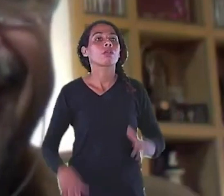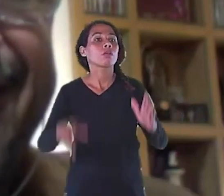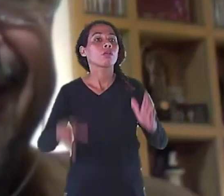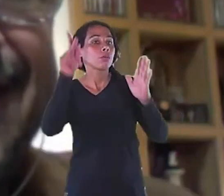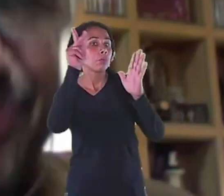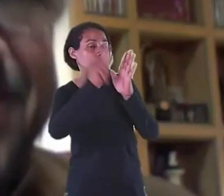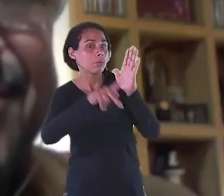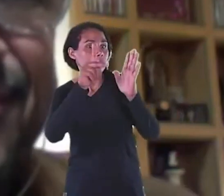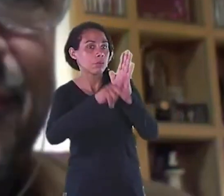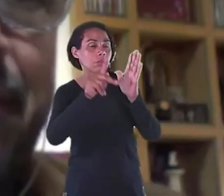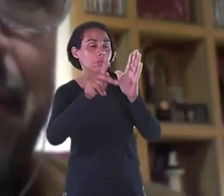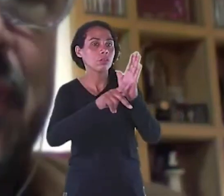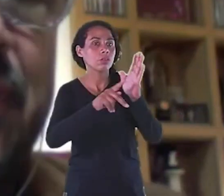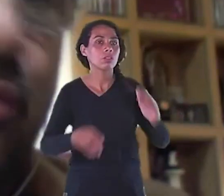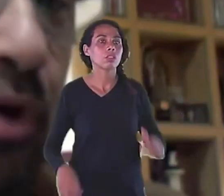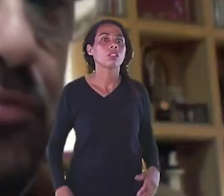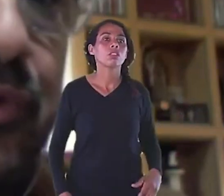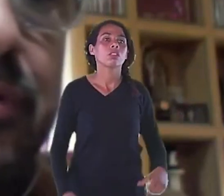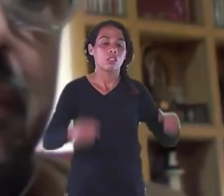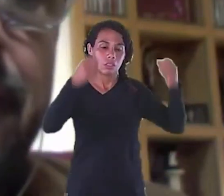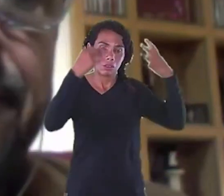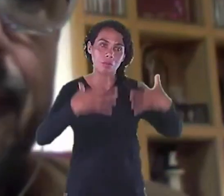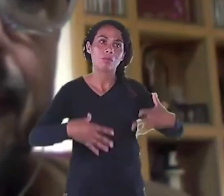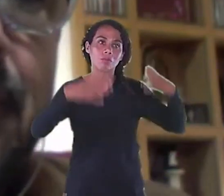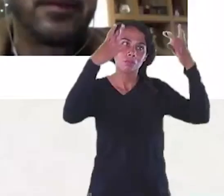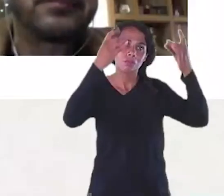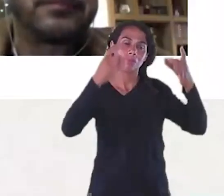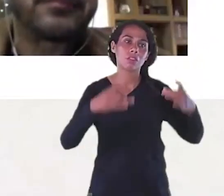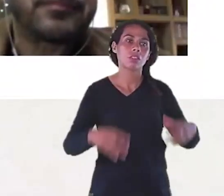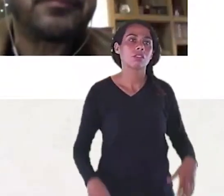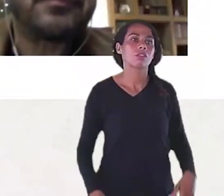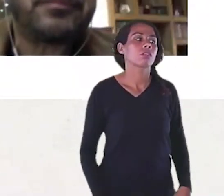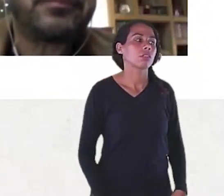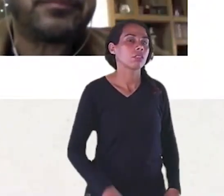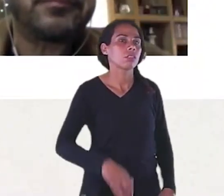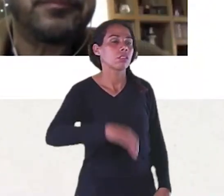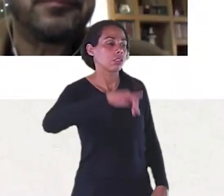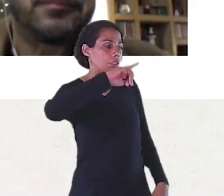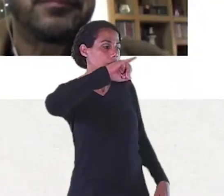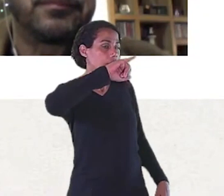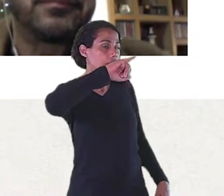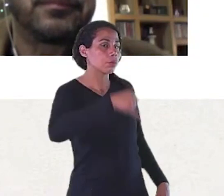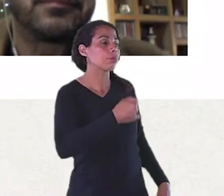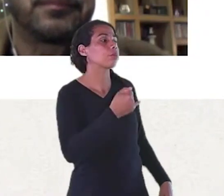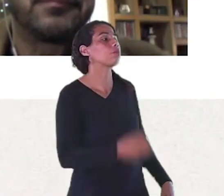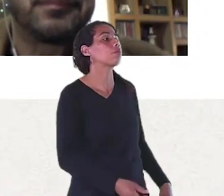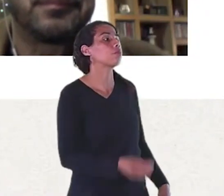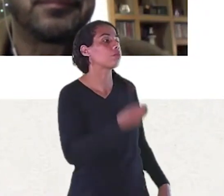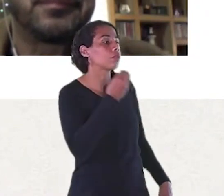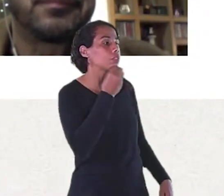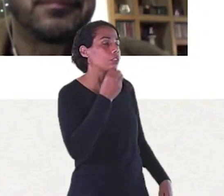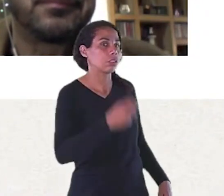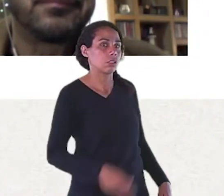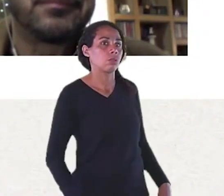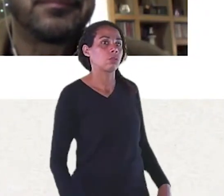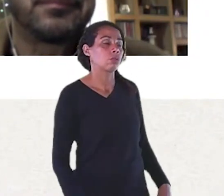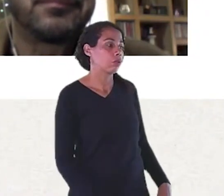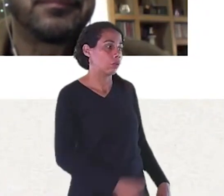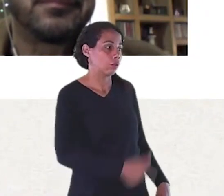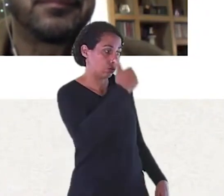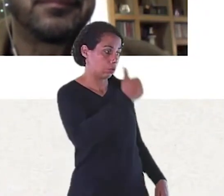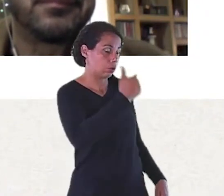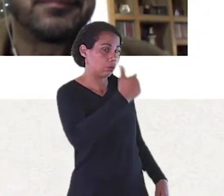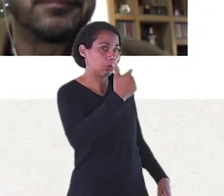livro É sobre essa Metaprojeto Eu quero aproveitar Sua fala Sobre o seu Segundo livro E perguntar O que é O design